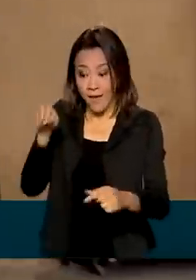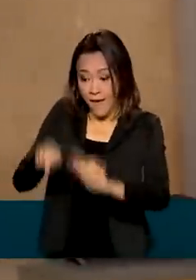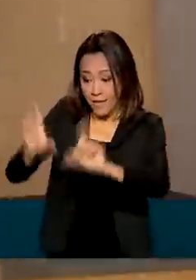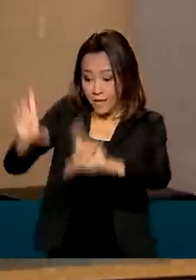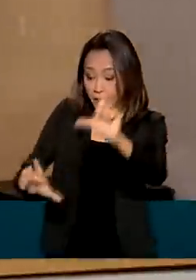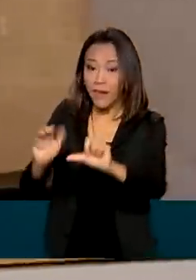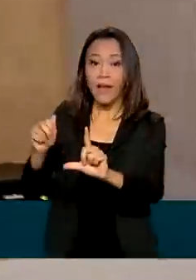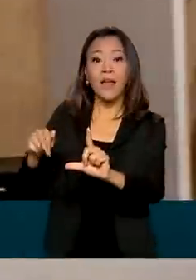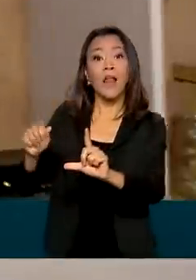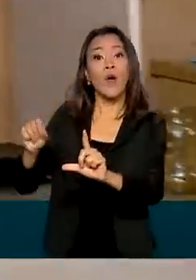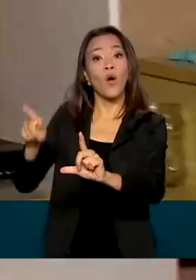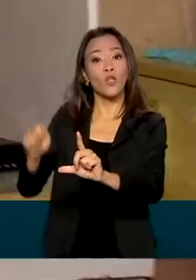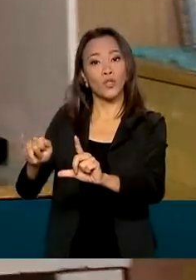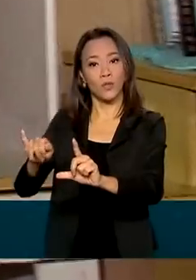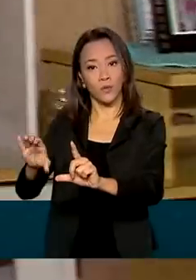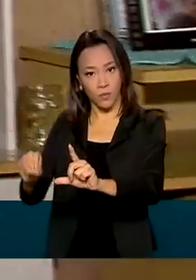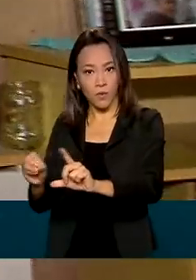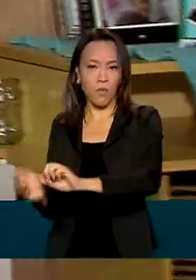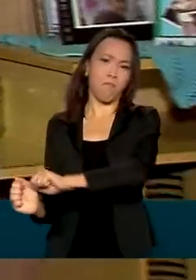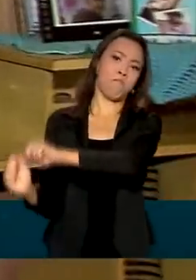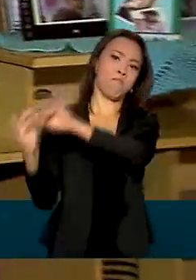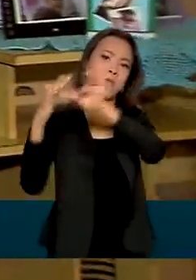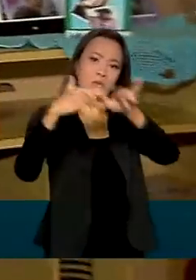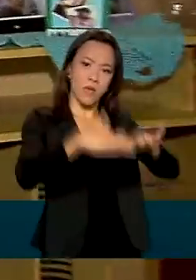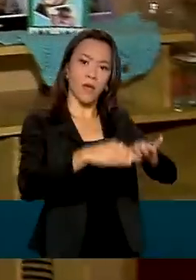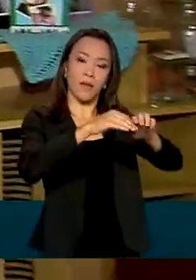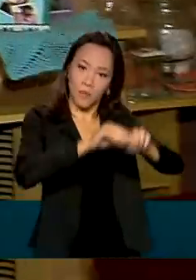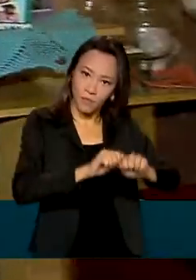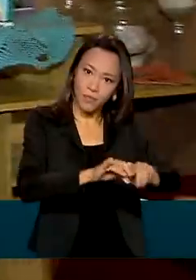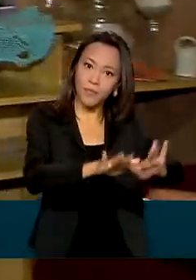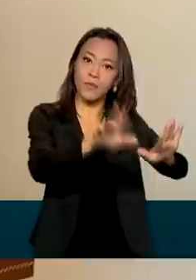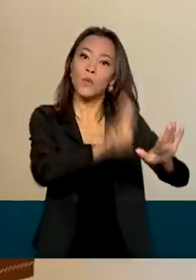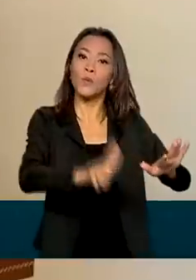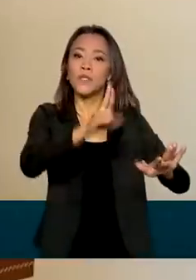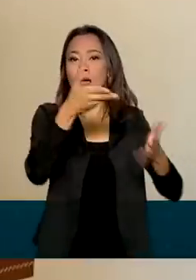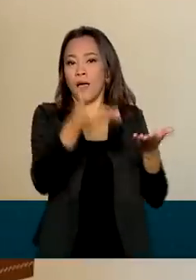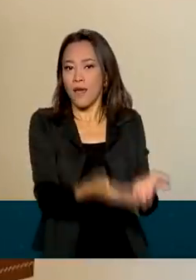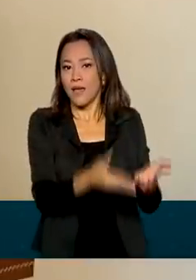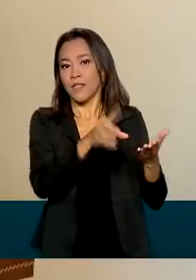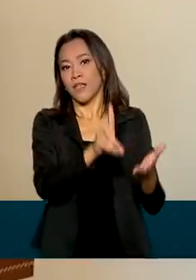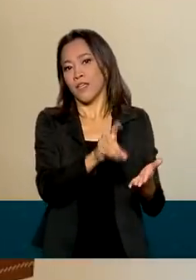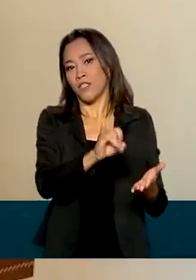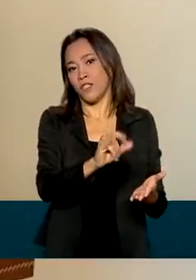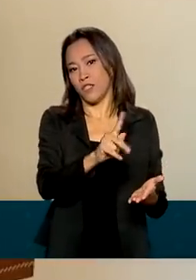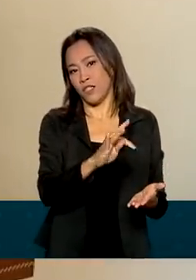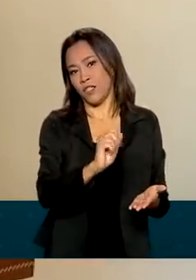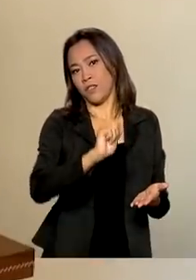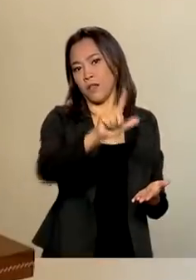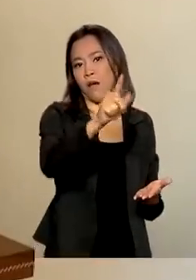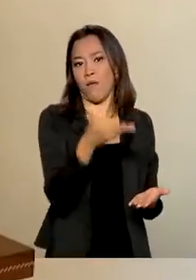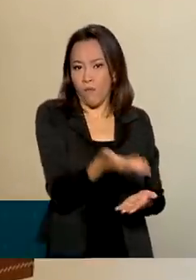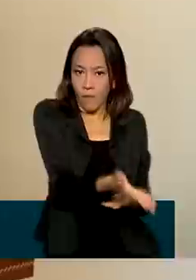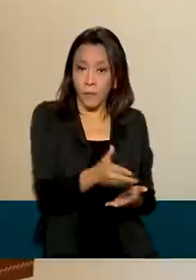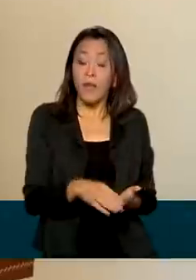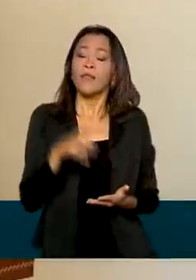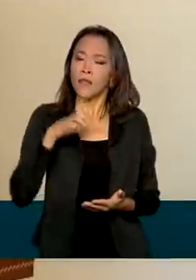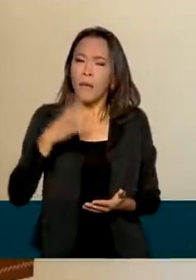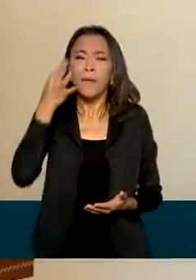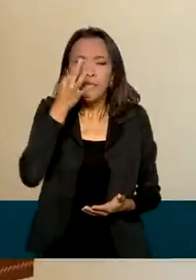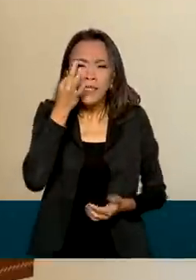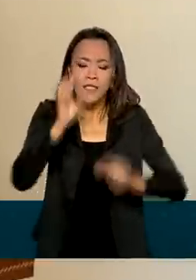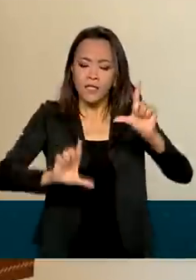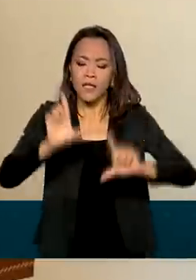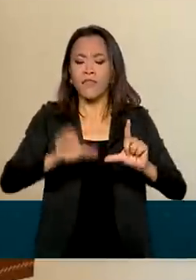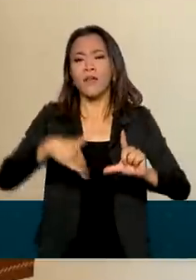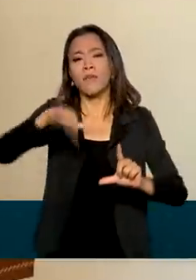sinal digitalizado em todo o país até o fim de 2023. A TV digital está presente em mais de 2